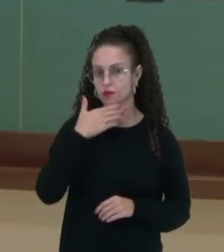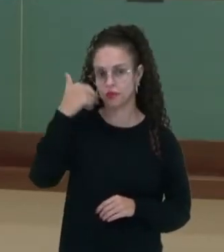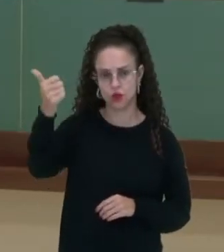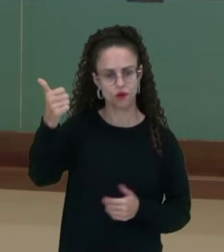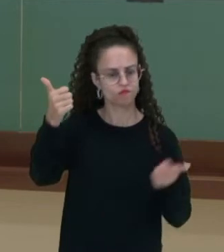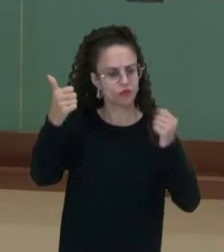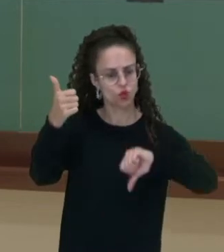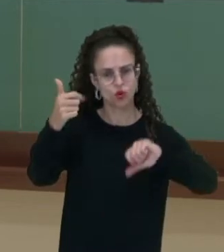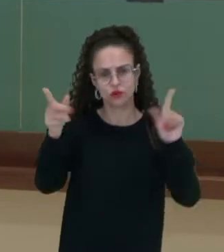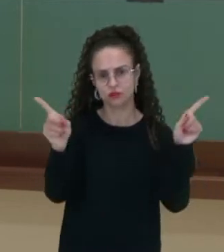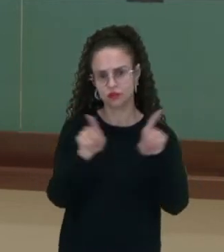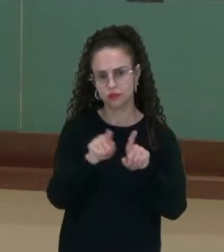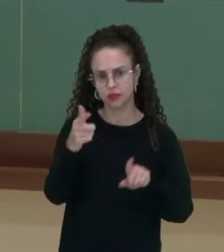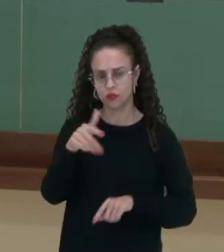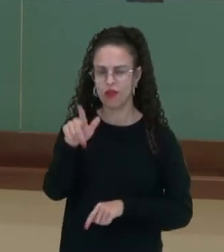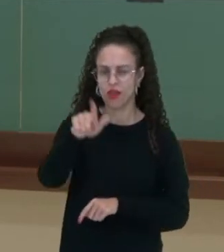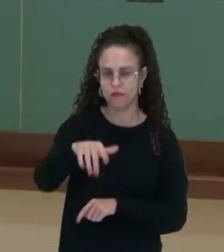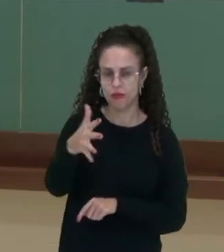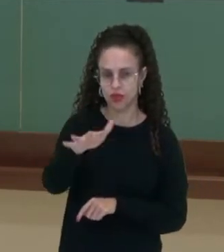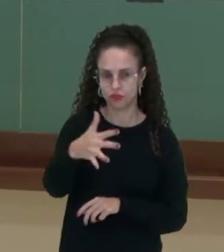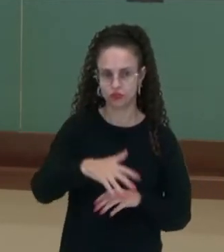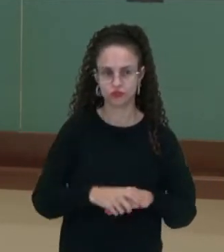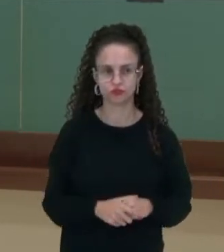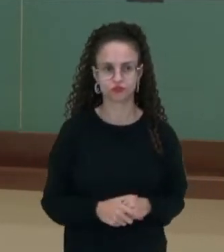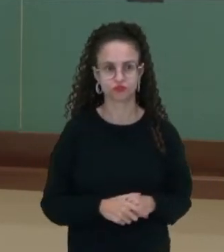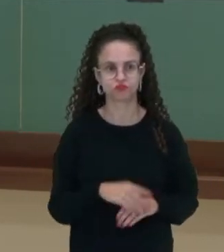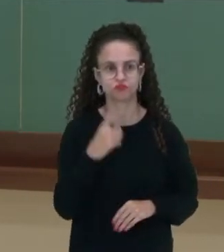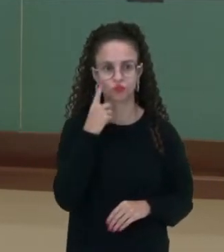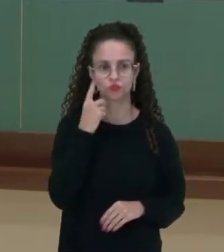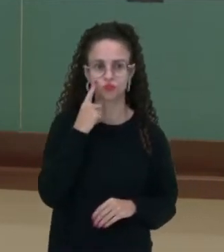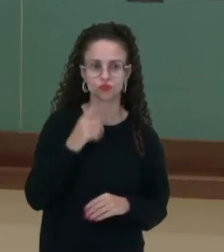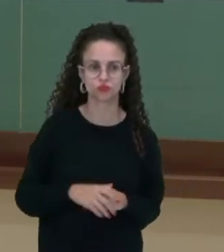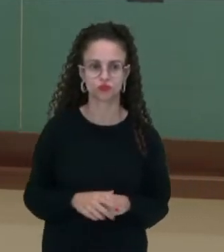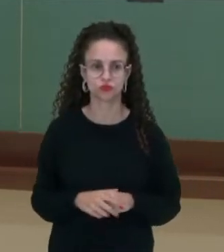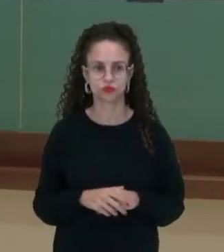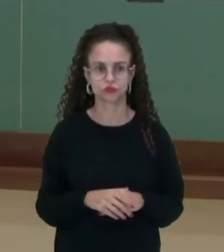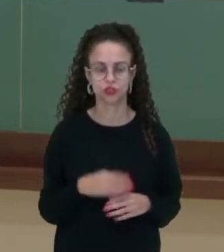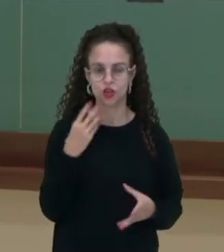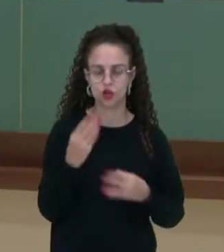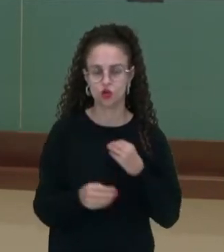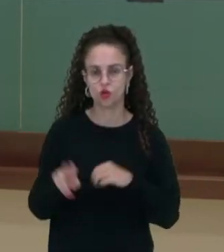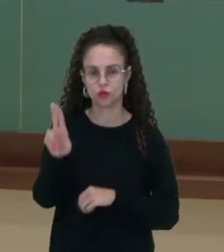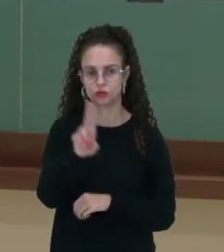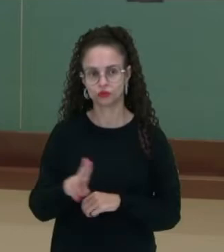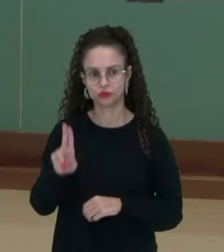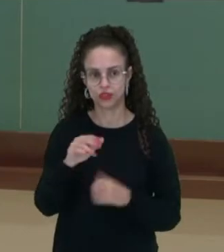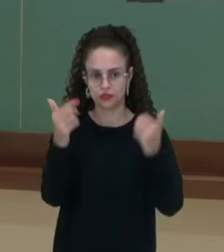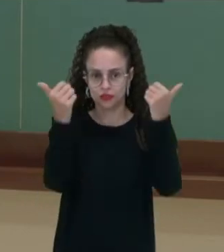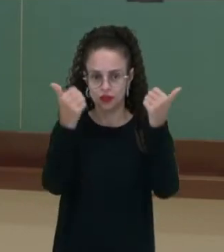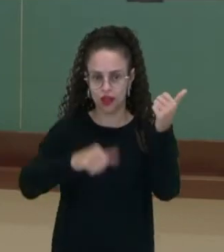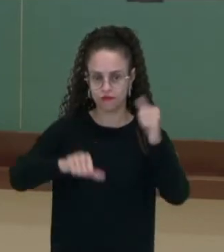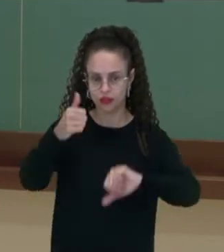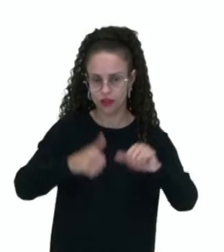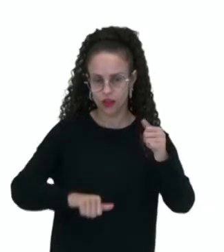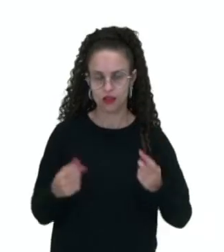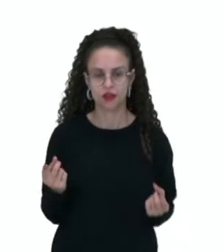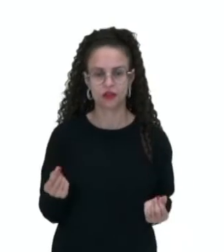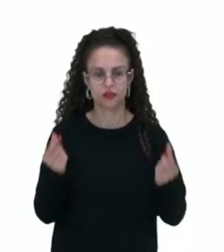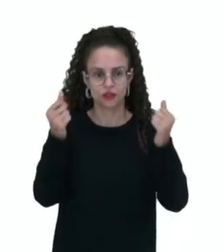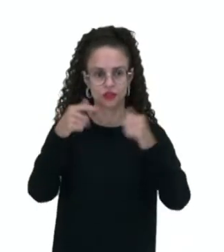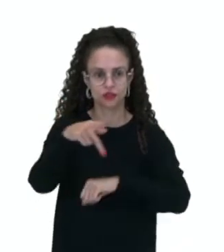os piores, né? Figura aí na média. Então é só, uma das formas usadas então para avaliar a riqueza de um país,